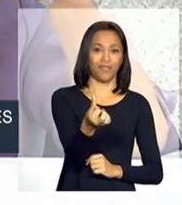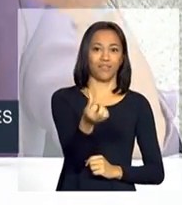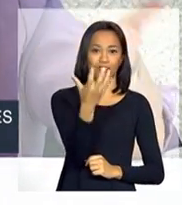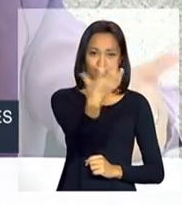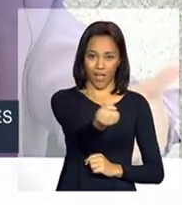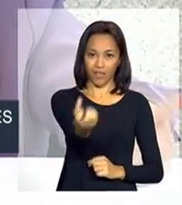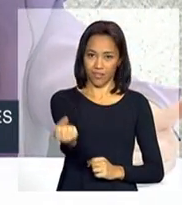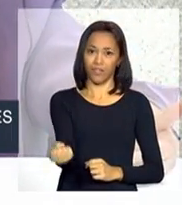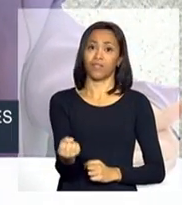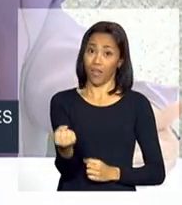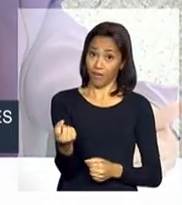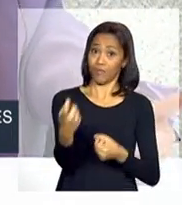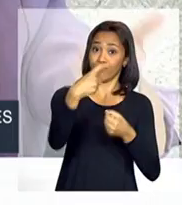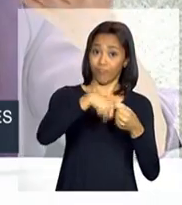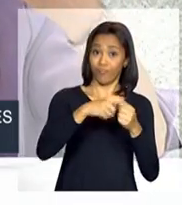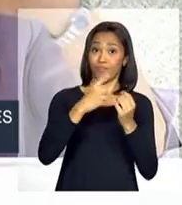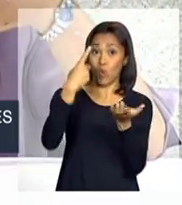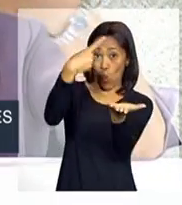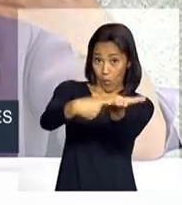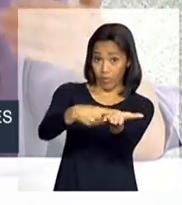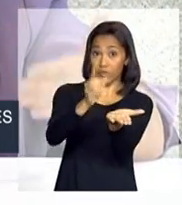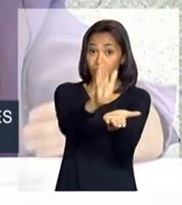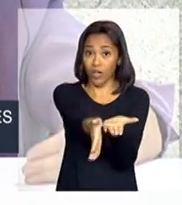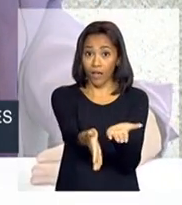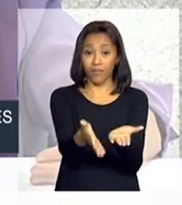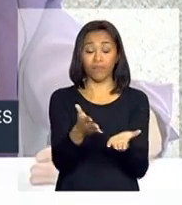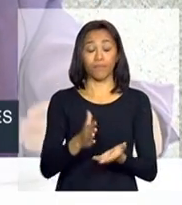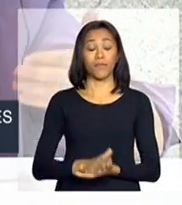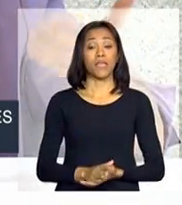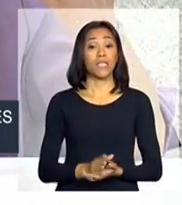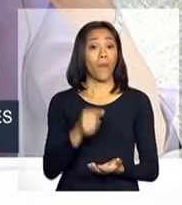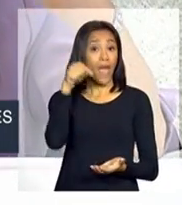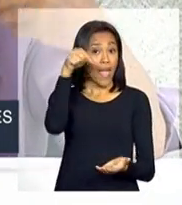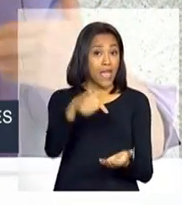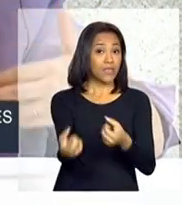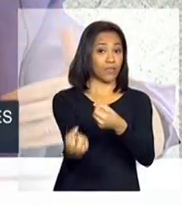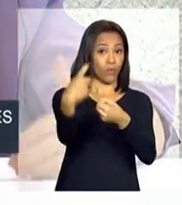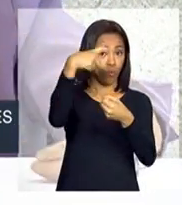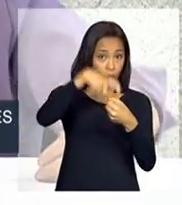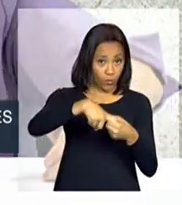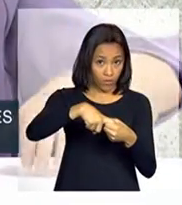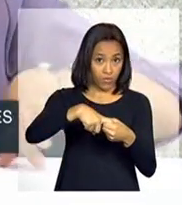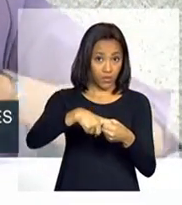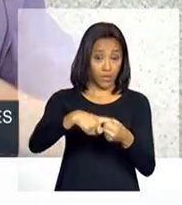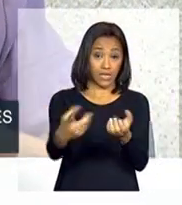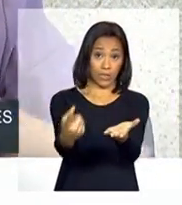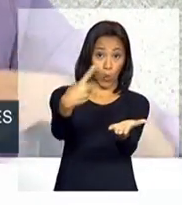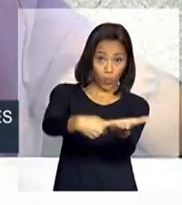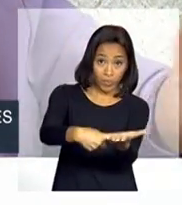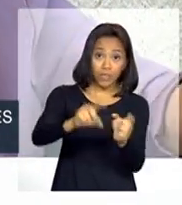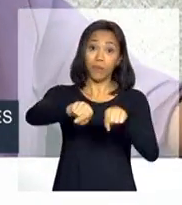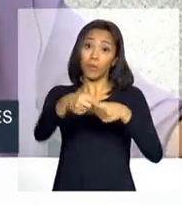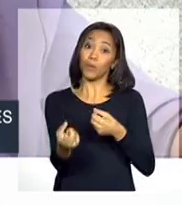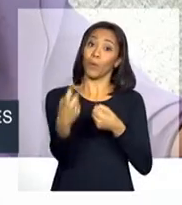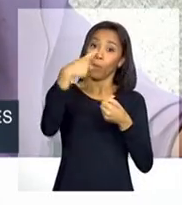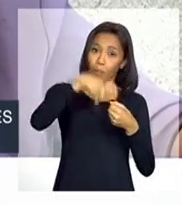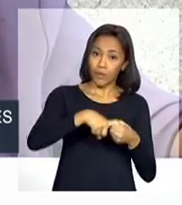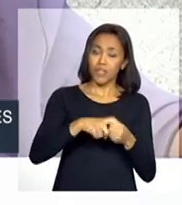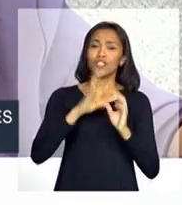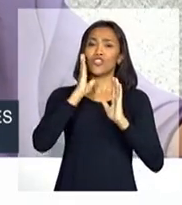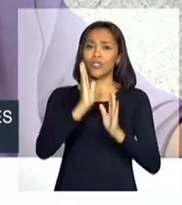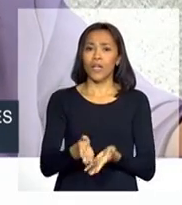inclusive na minha gestão. Então, esta adesão ao pacto e que nós já repassamos